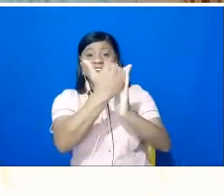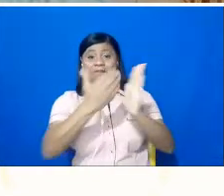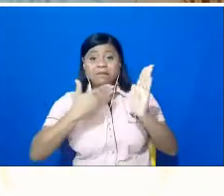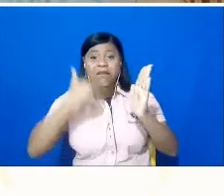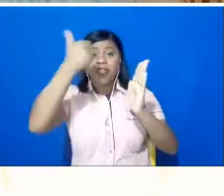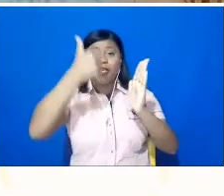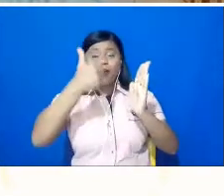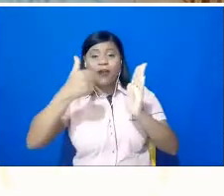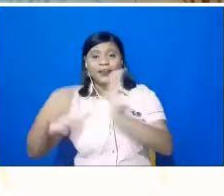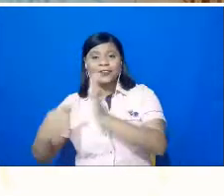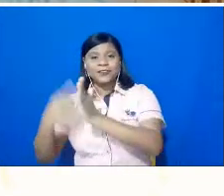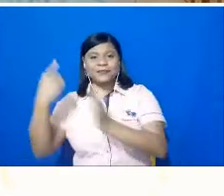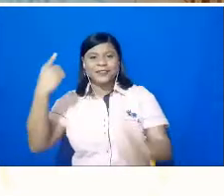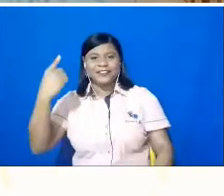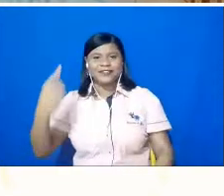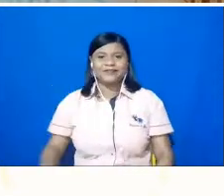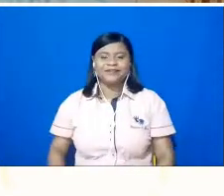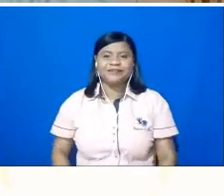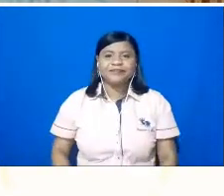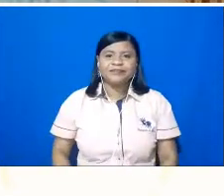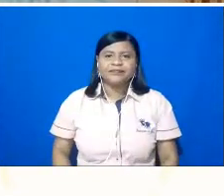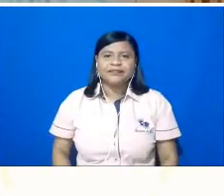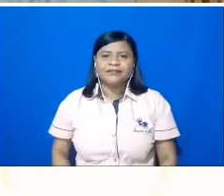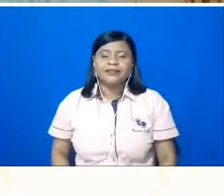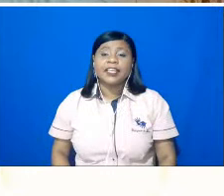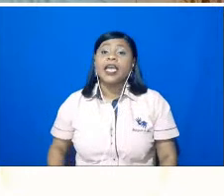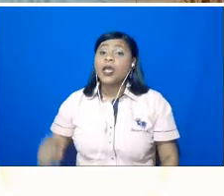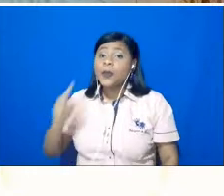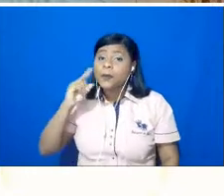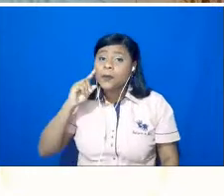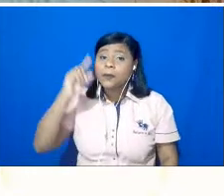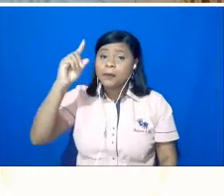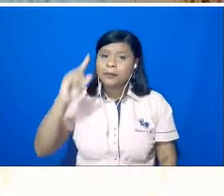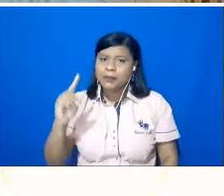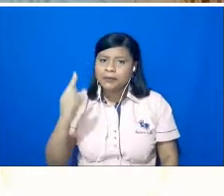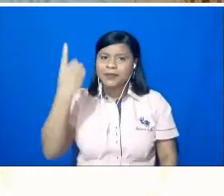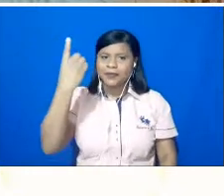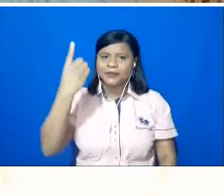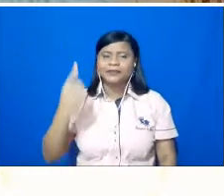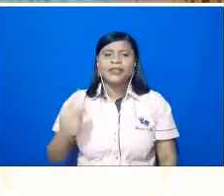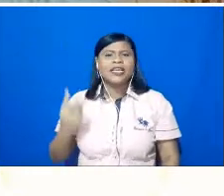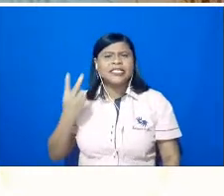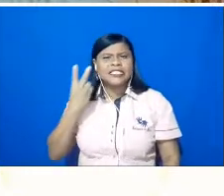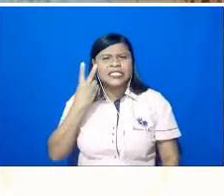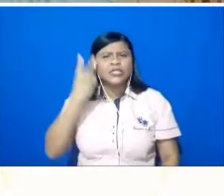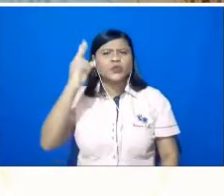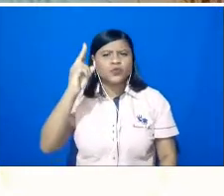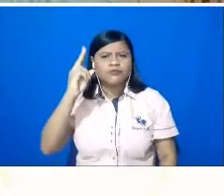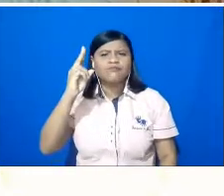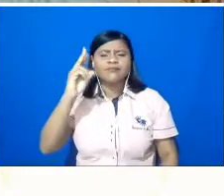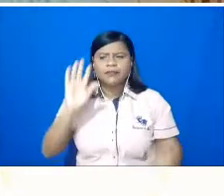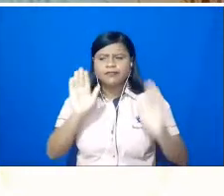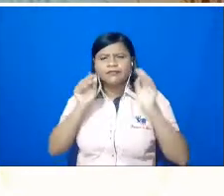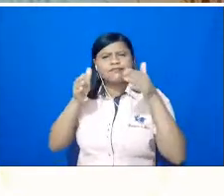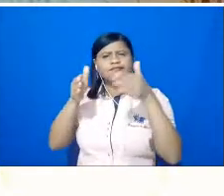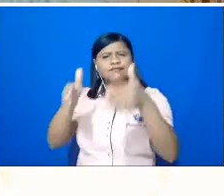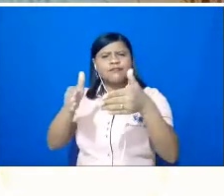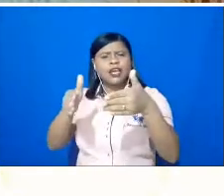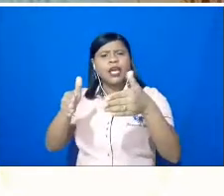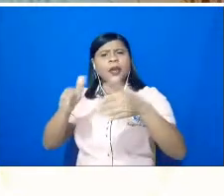primeiro. Então, esse foi o primeiro dia. O segundo dia se concentrou em dois momentos